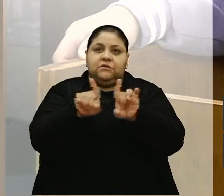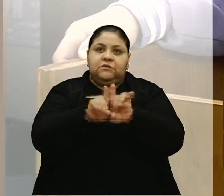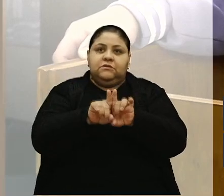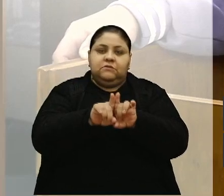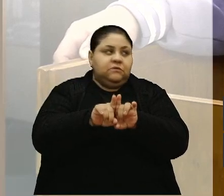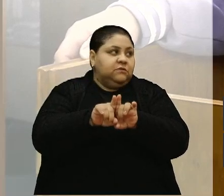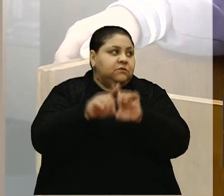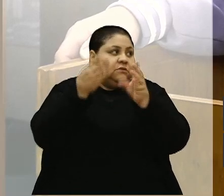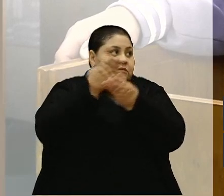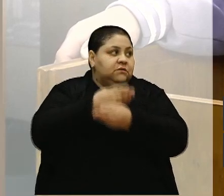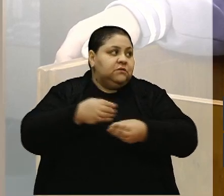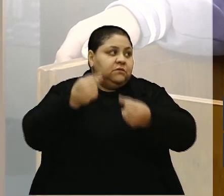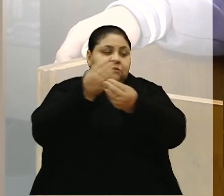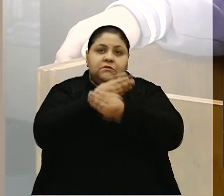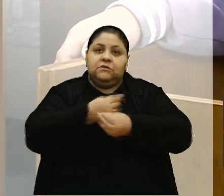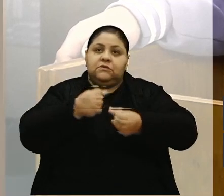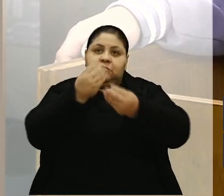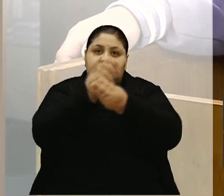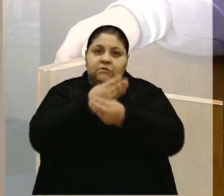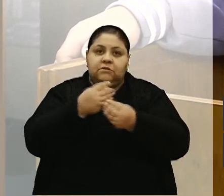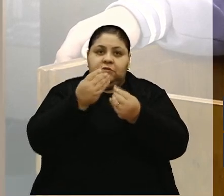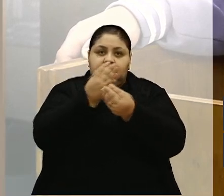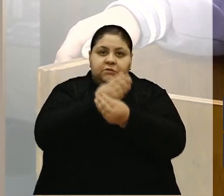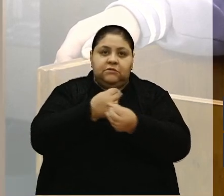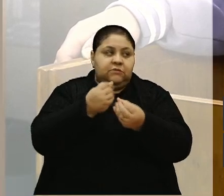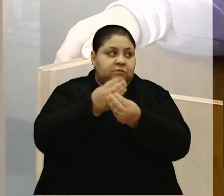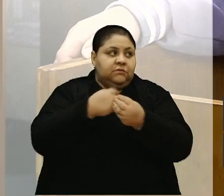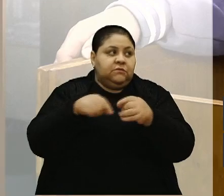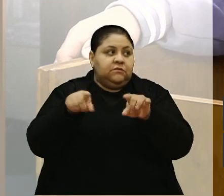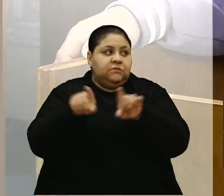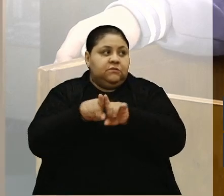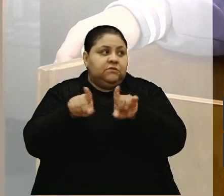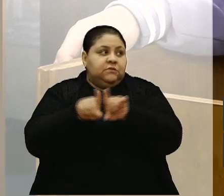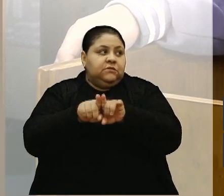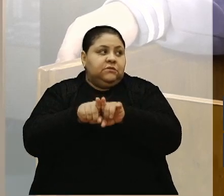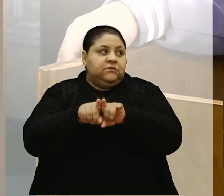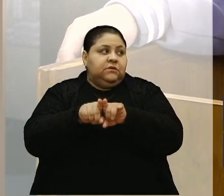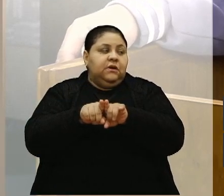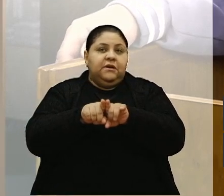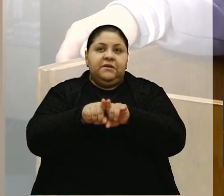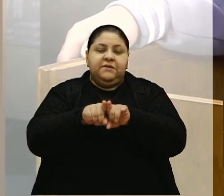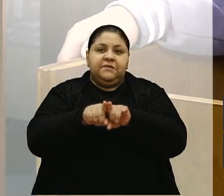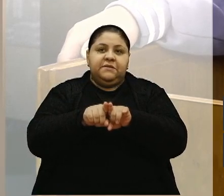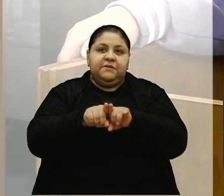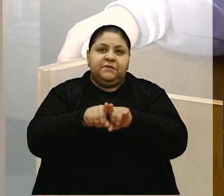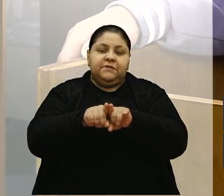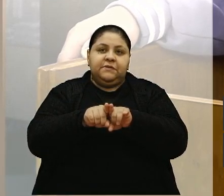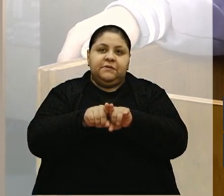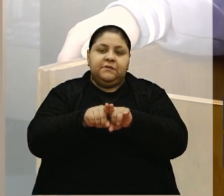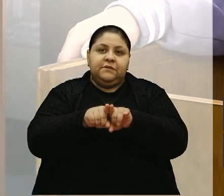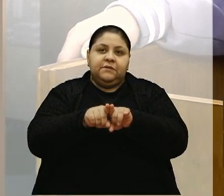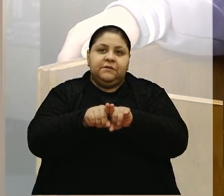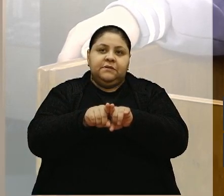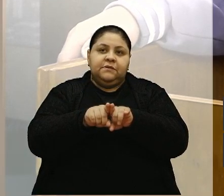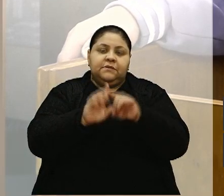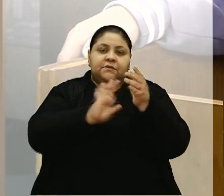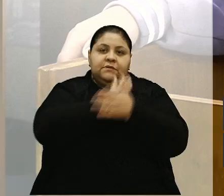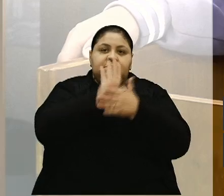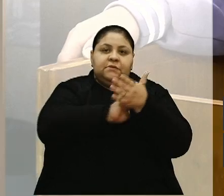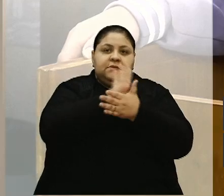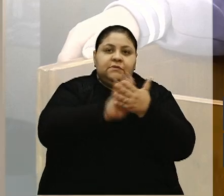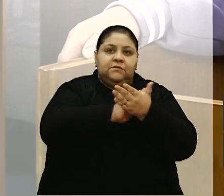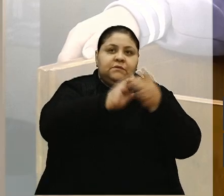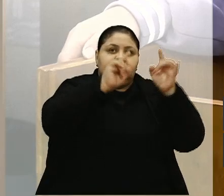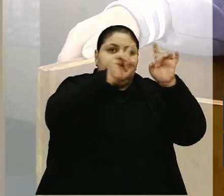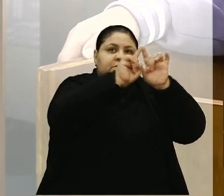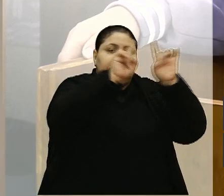sensibilizaram pela causa. Sei que o Poder Público também fez o máximo. Os funcionários que tinham